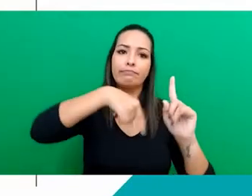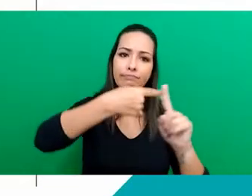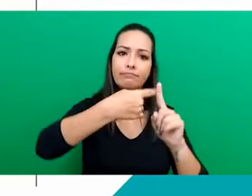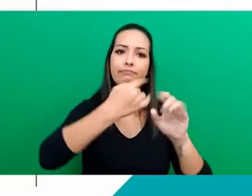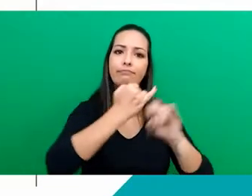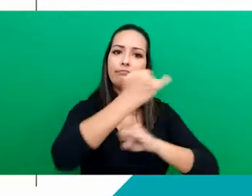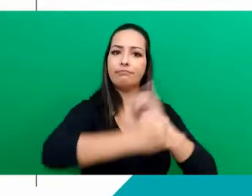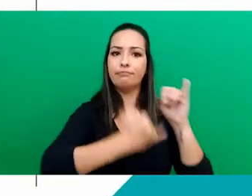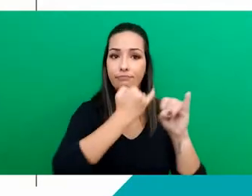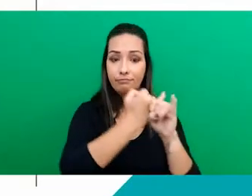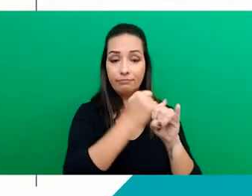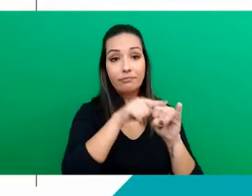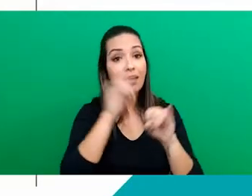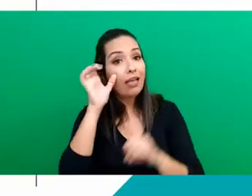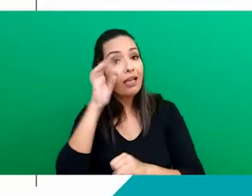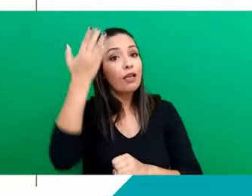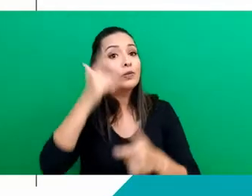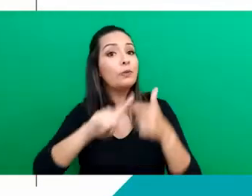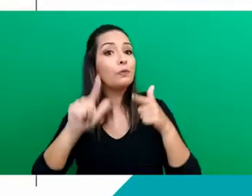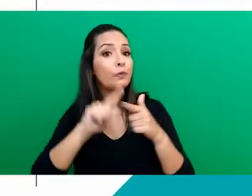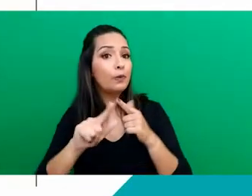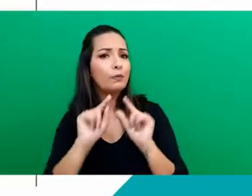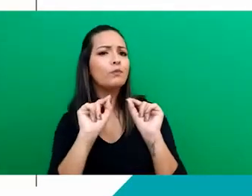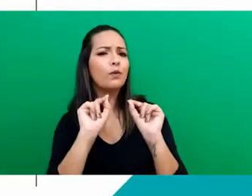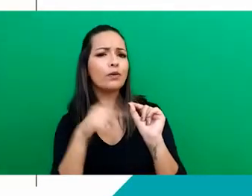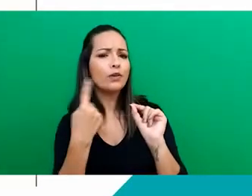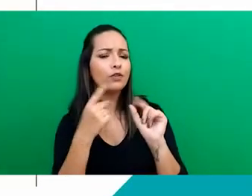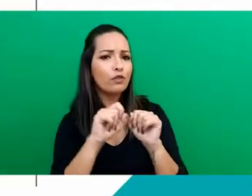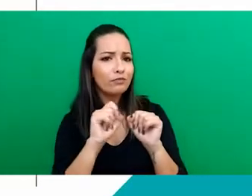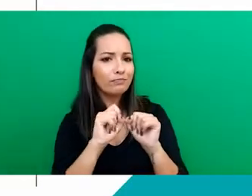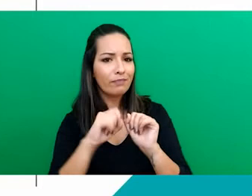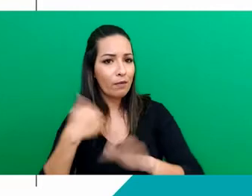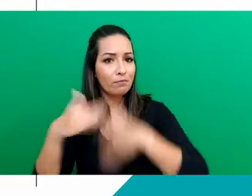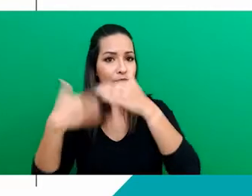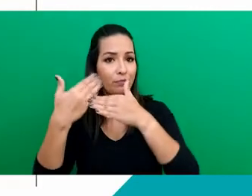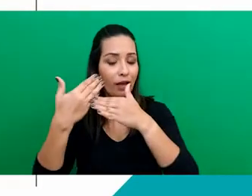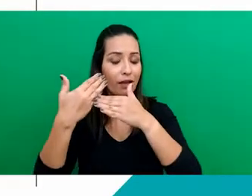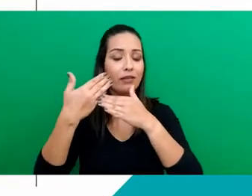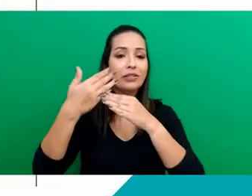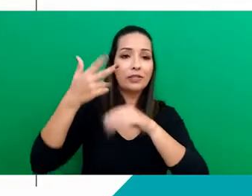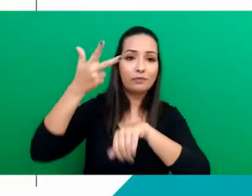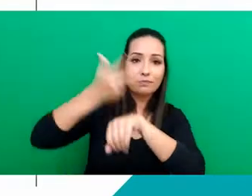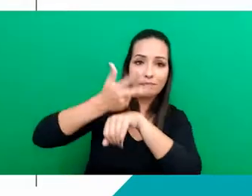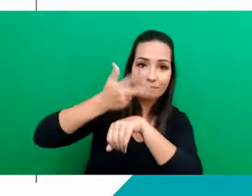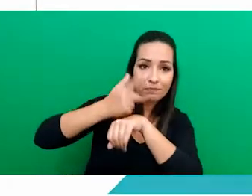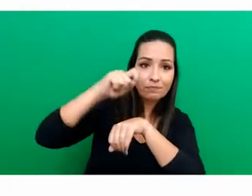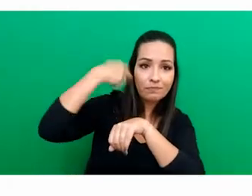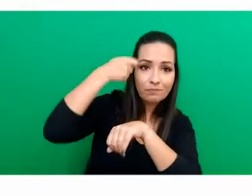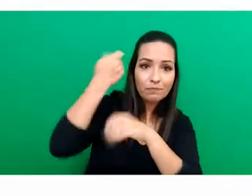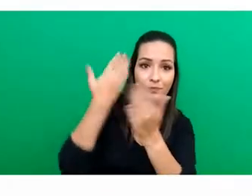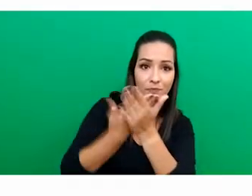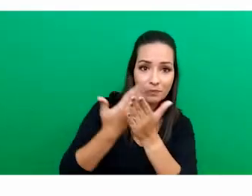Com a proposta de resolver essa problemática, construímos videoaulas. Como nem todos têm acesso à internet, temos buscado